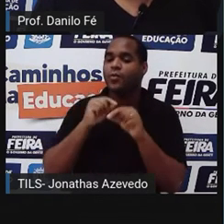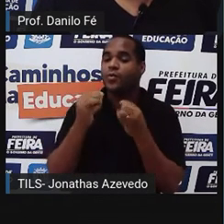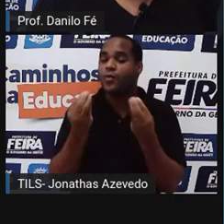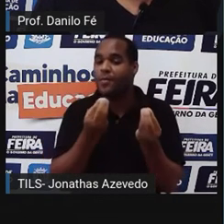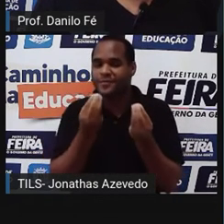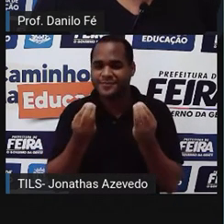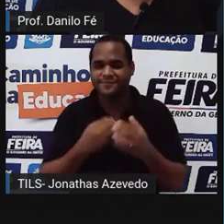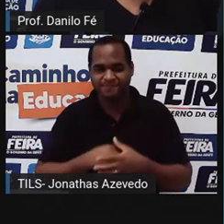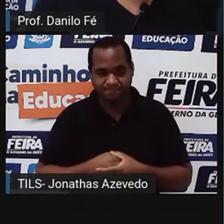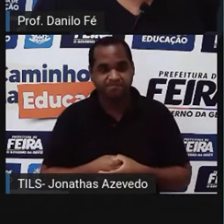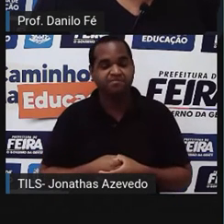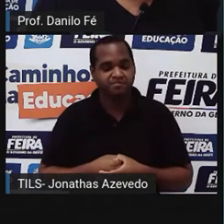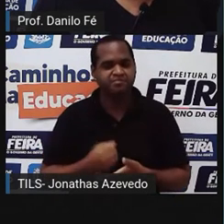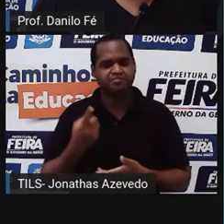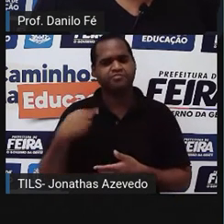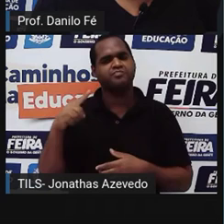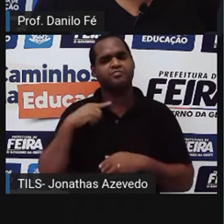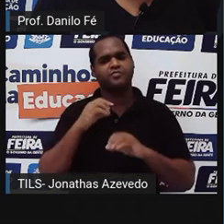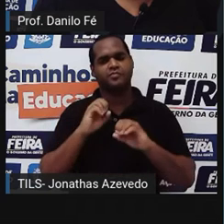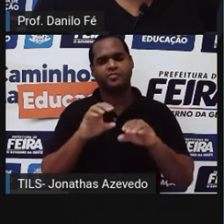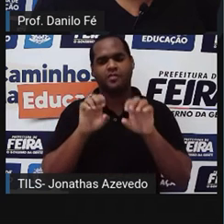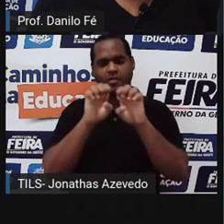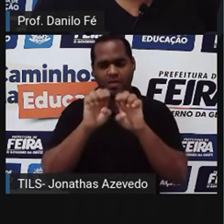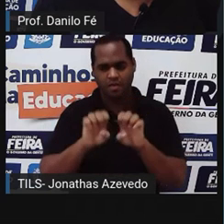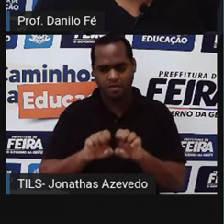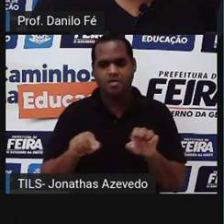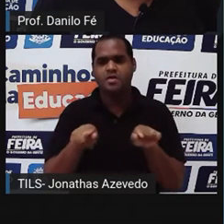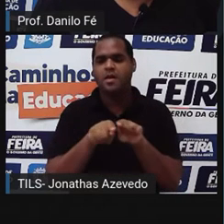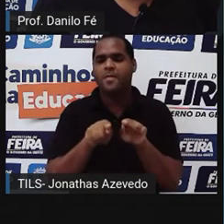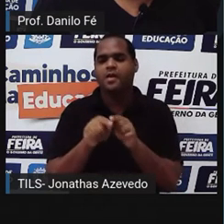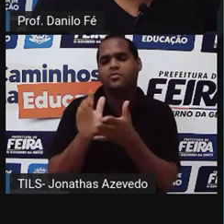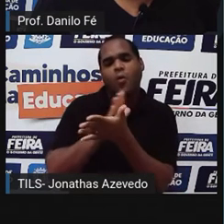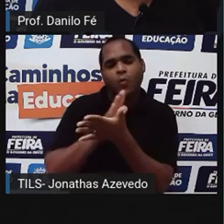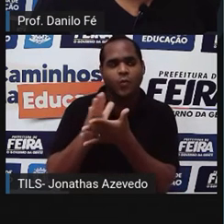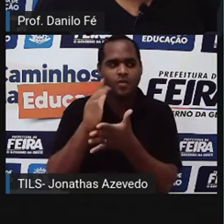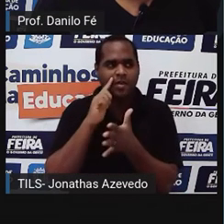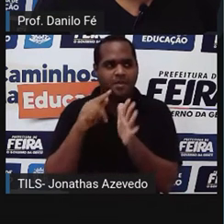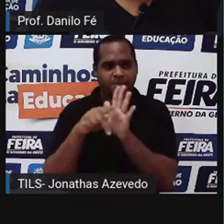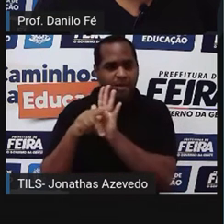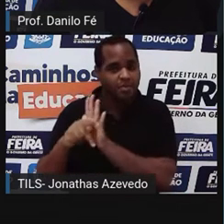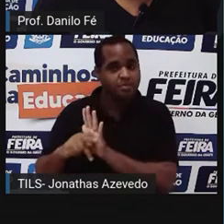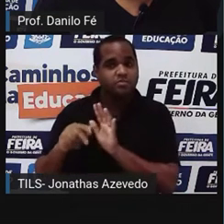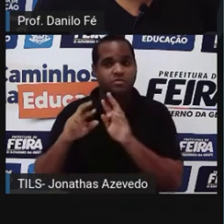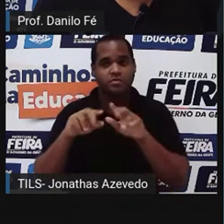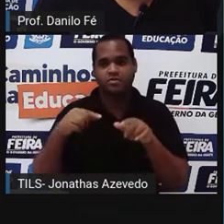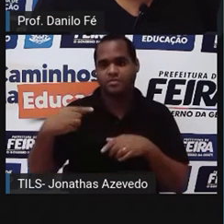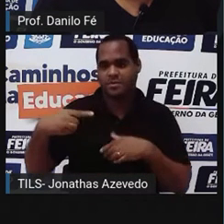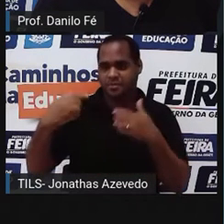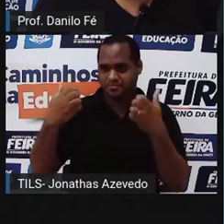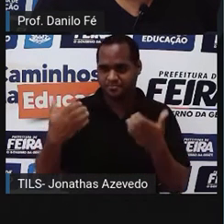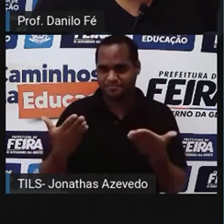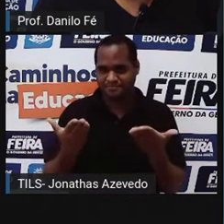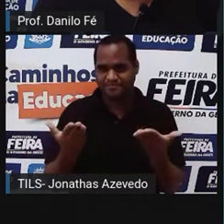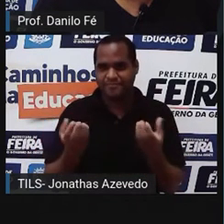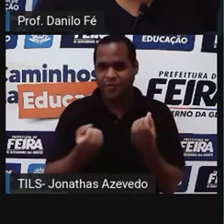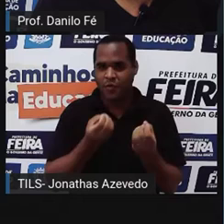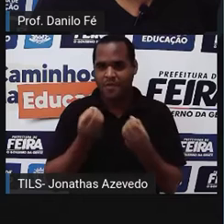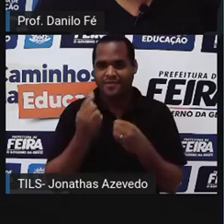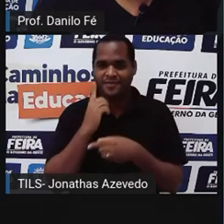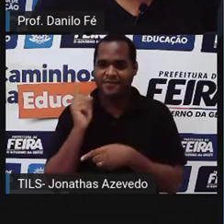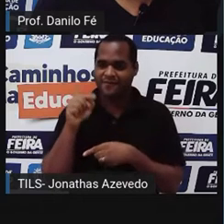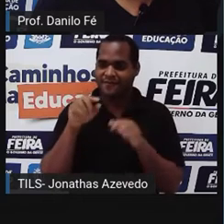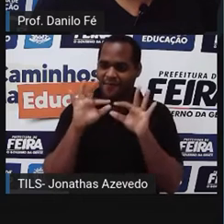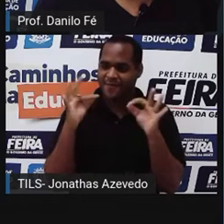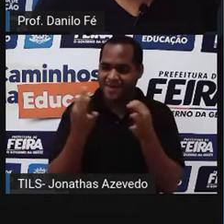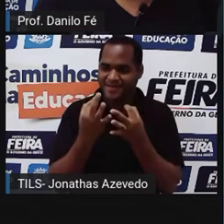Bem, nossa aula vai ser estruturada em algumas partes. Primeiro vou falar sobre a vinda